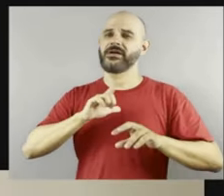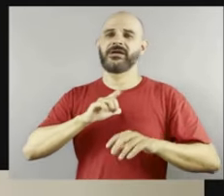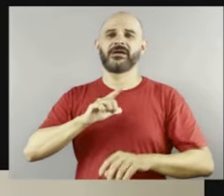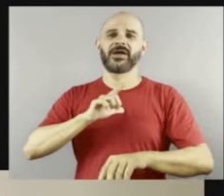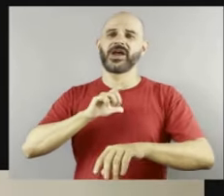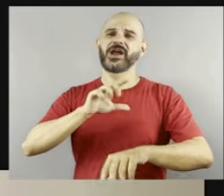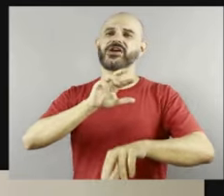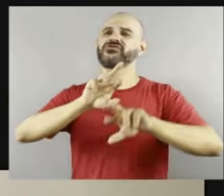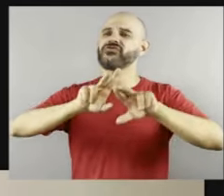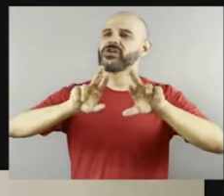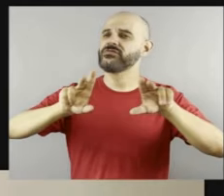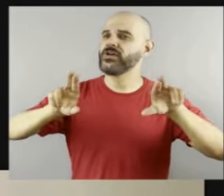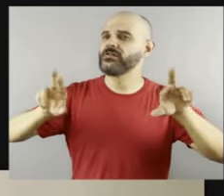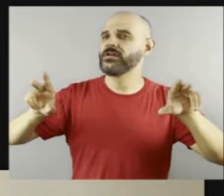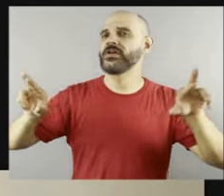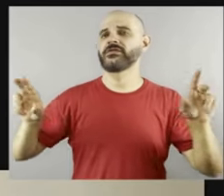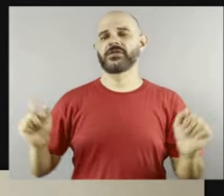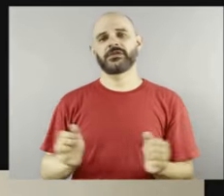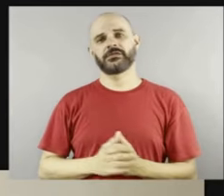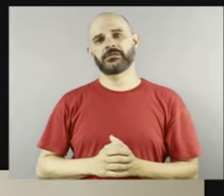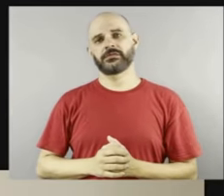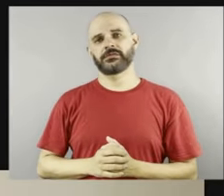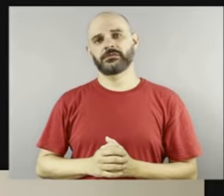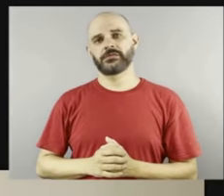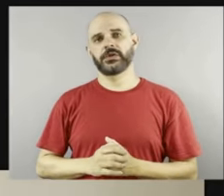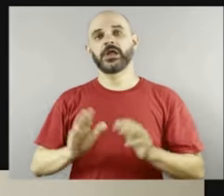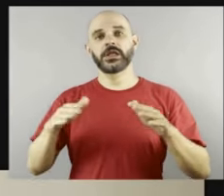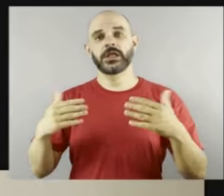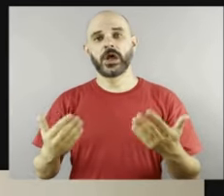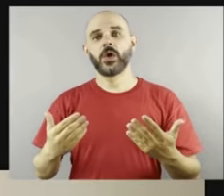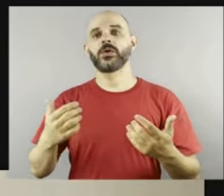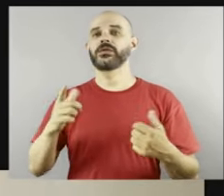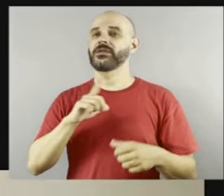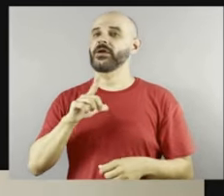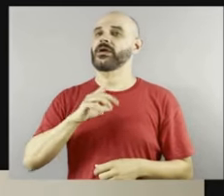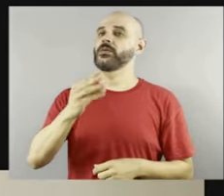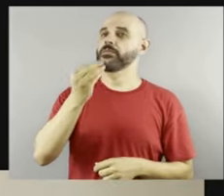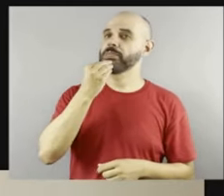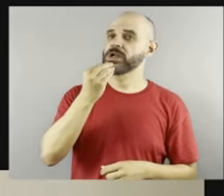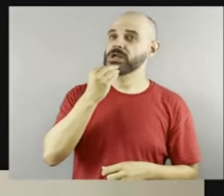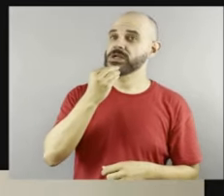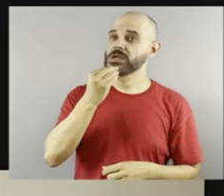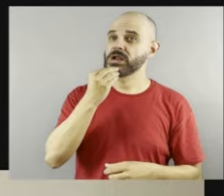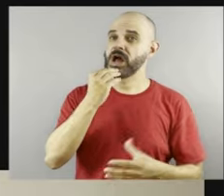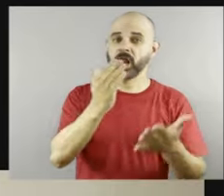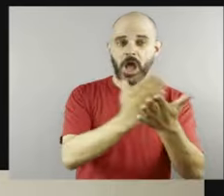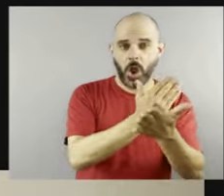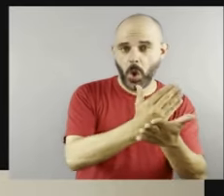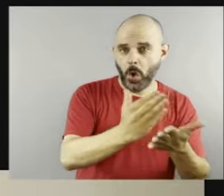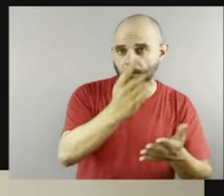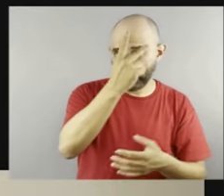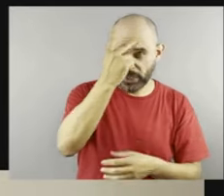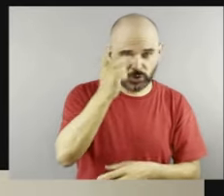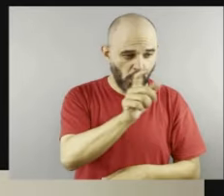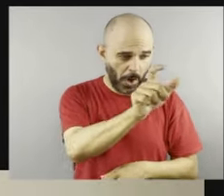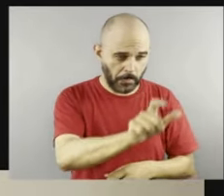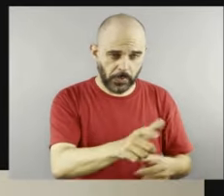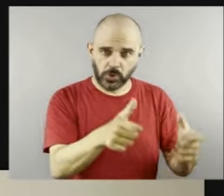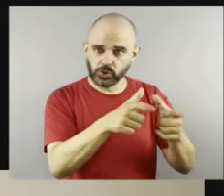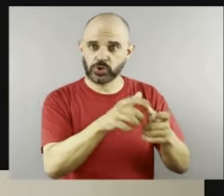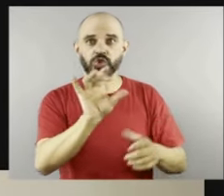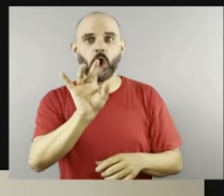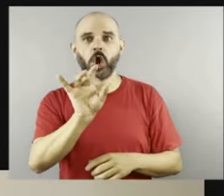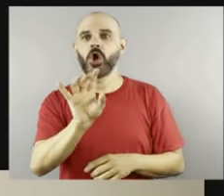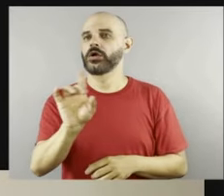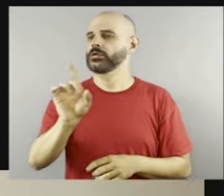algumas oportunidades aconteçam só para algum tipo de pessoa. Então, eu acredito demais que é esse empurrão, que